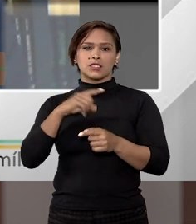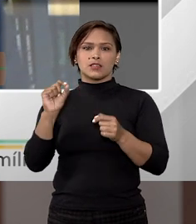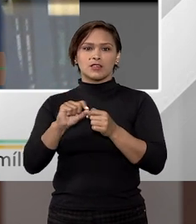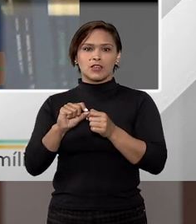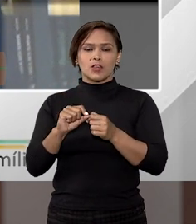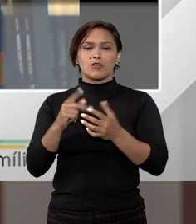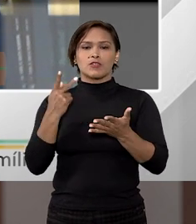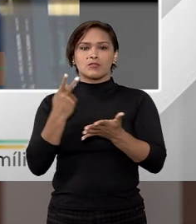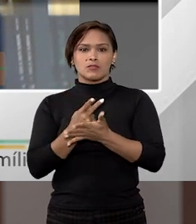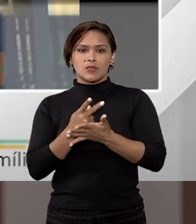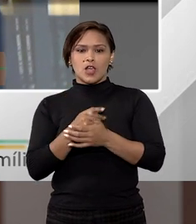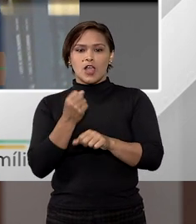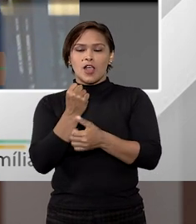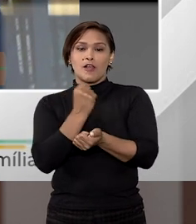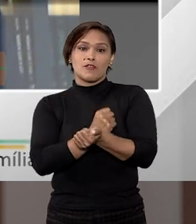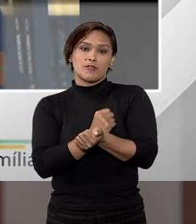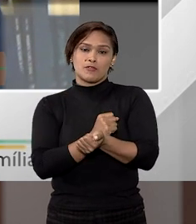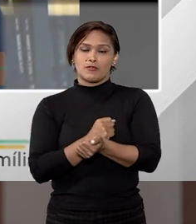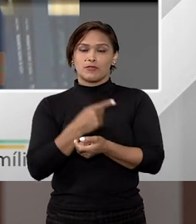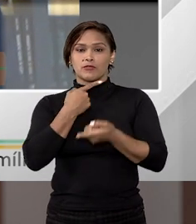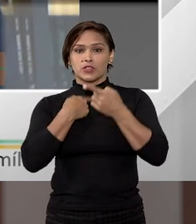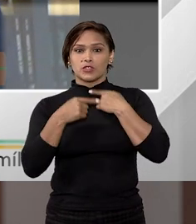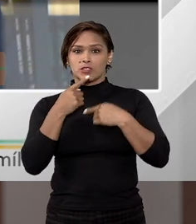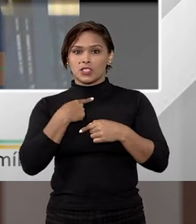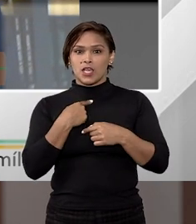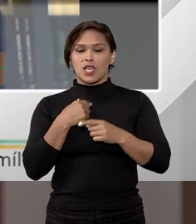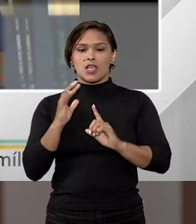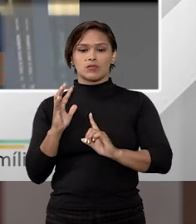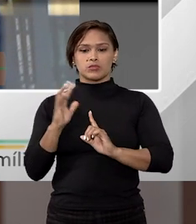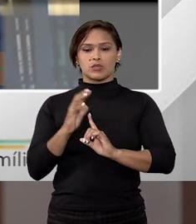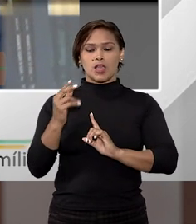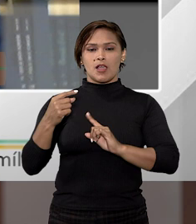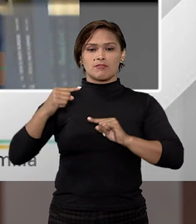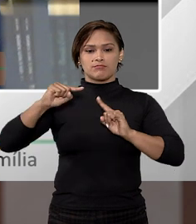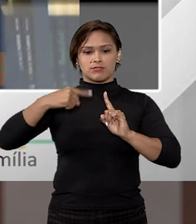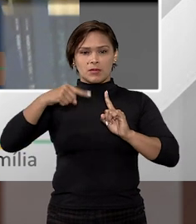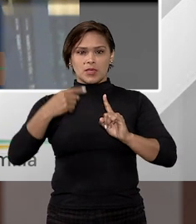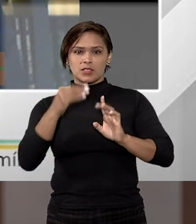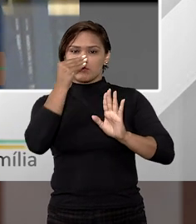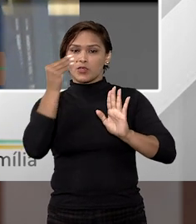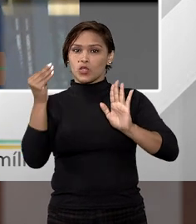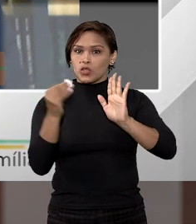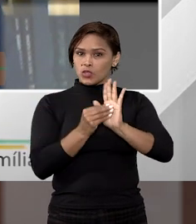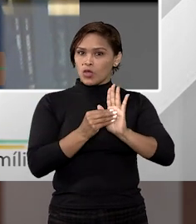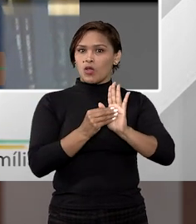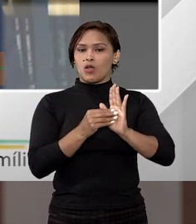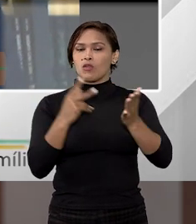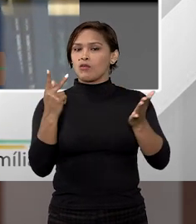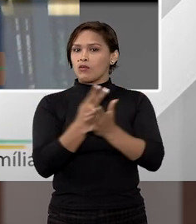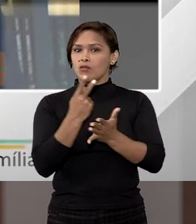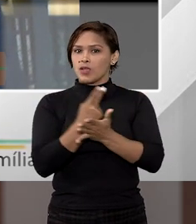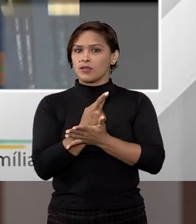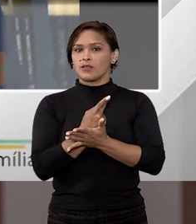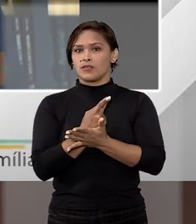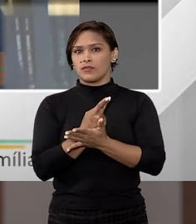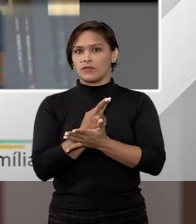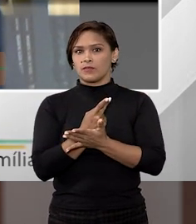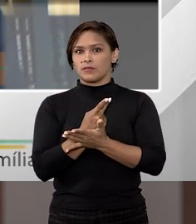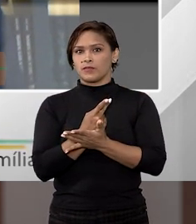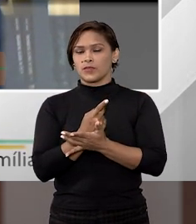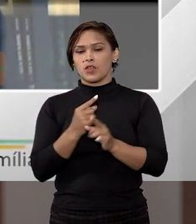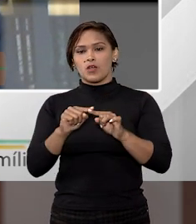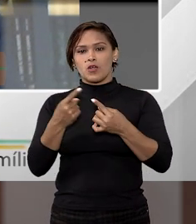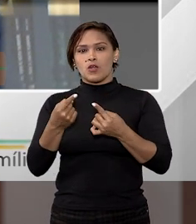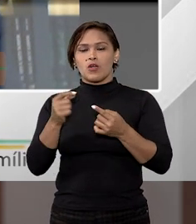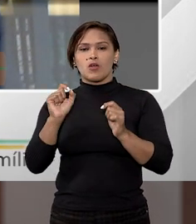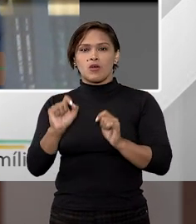realizei esse ato com vício de vontade, ou seja, mediante coação, mediante dolo, ou mediante erro, por exemplo. Ou,